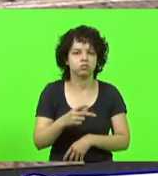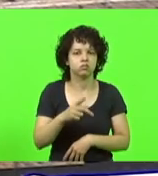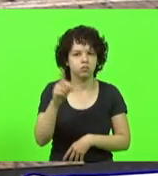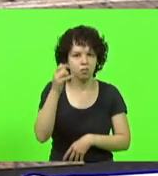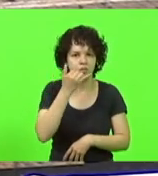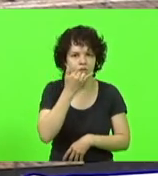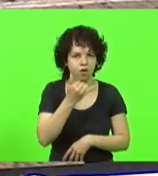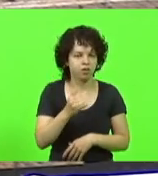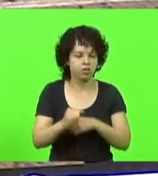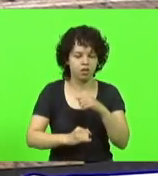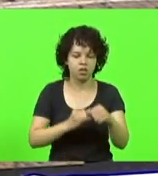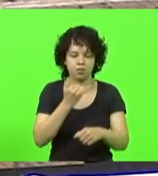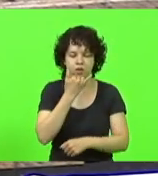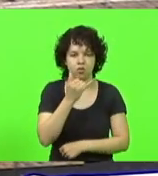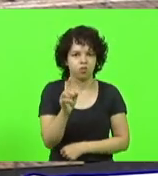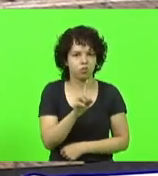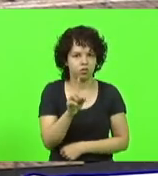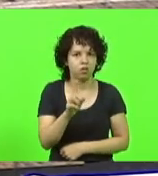guardado isso.